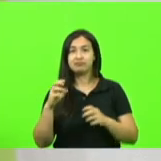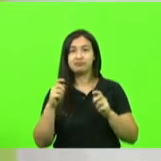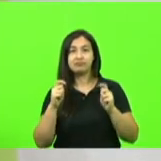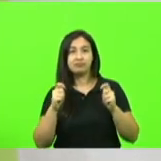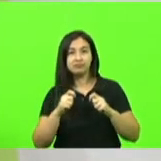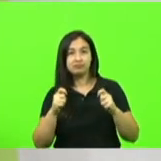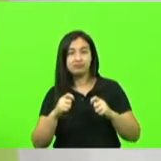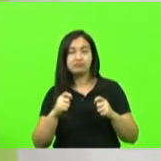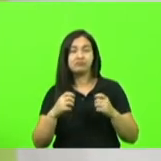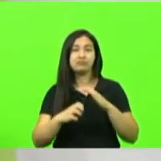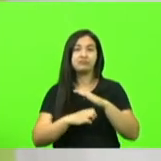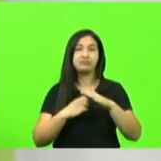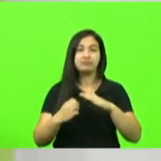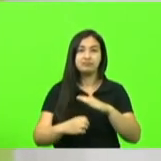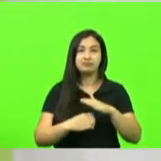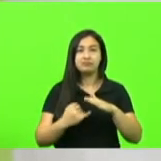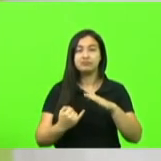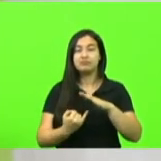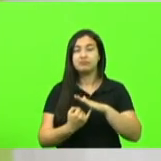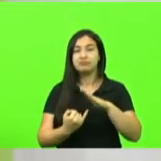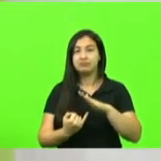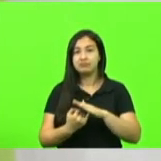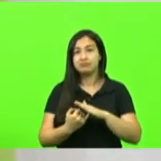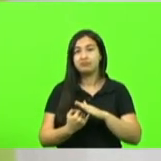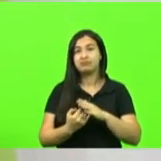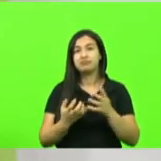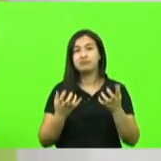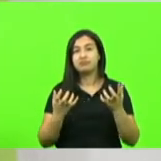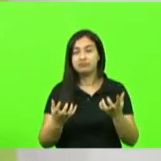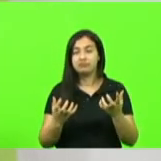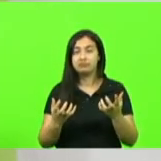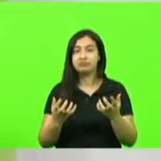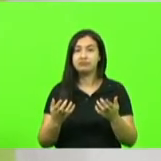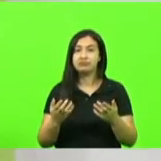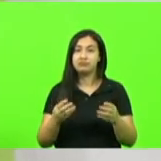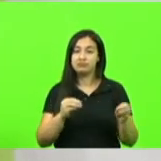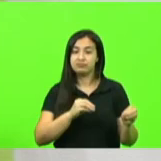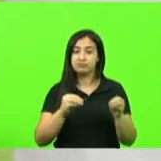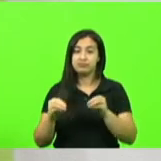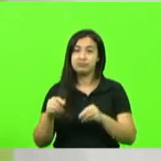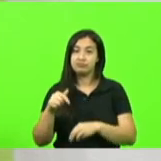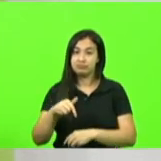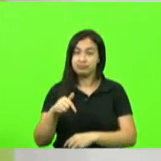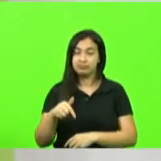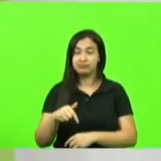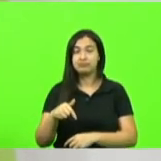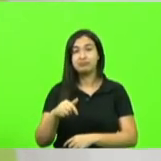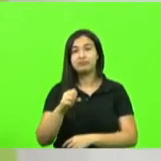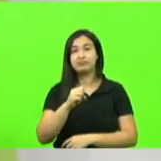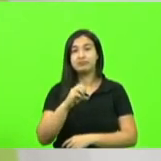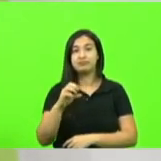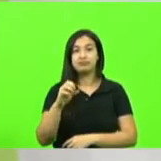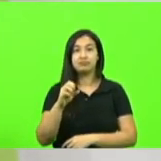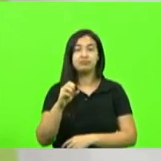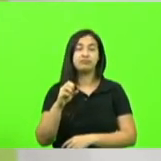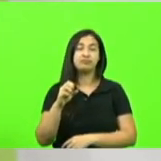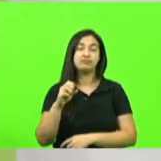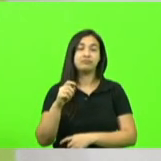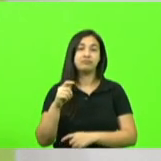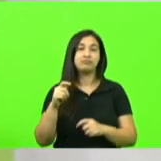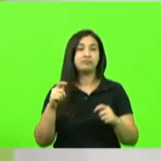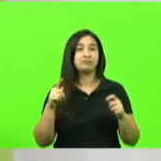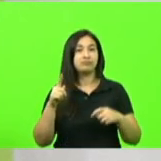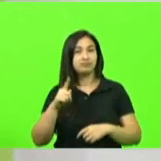os empresários e os industriais querem investir querem vir para cá nosso estado é realmente um estado de excelência nossa